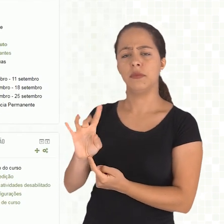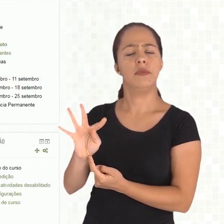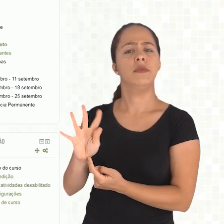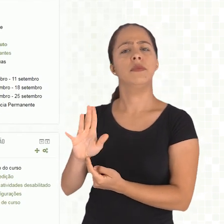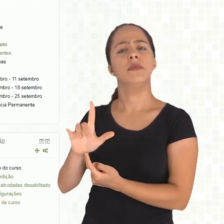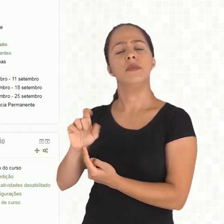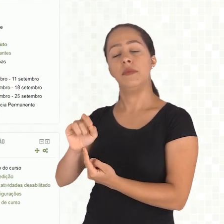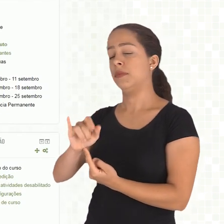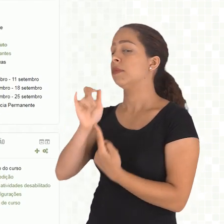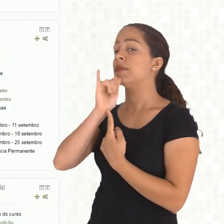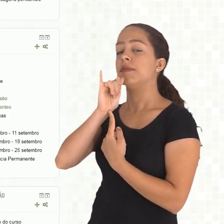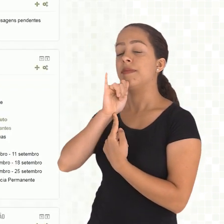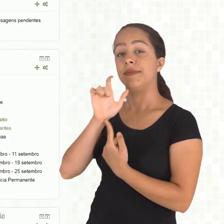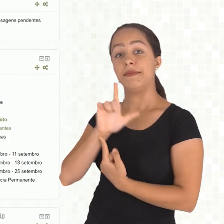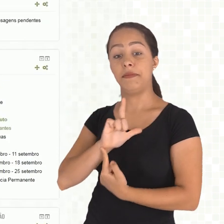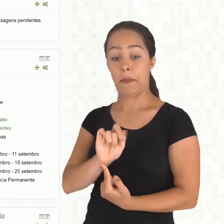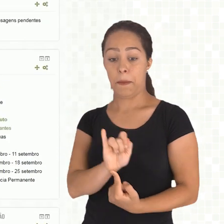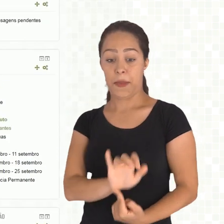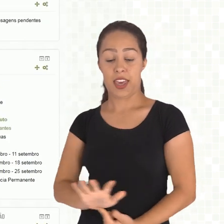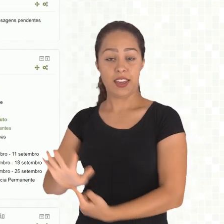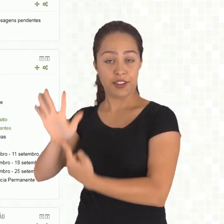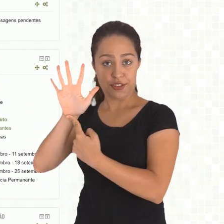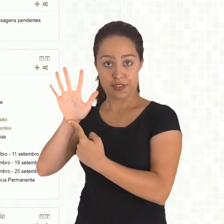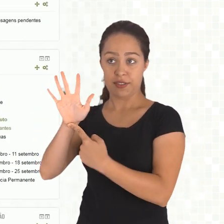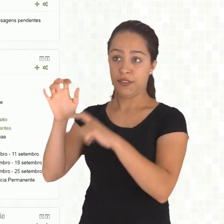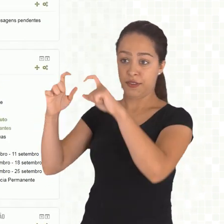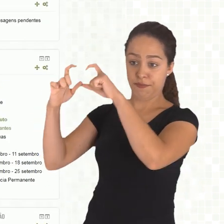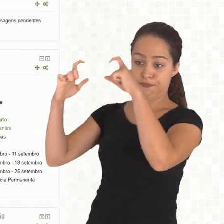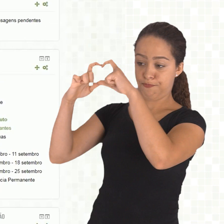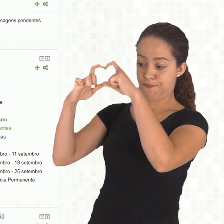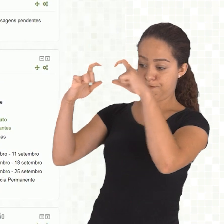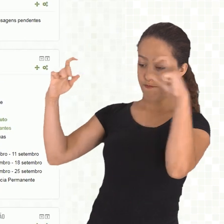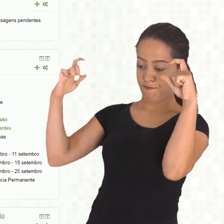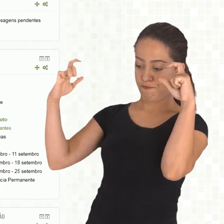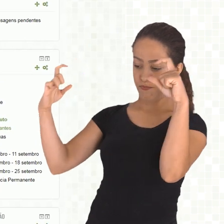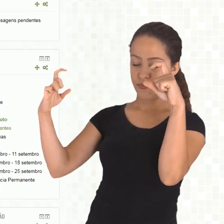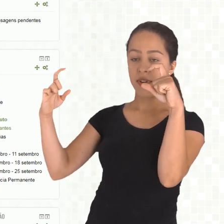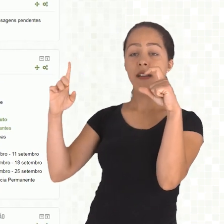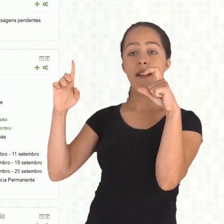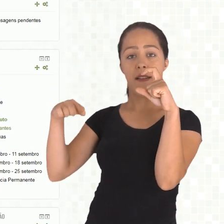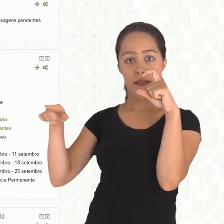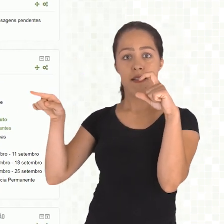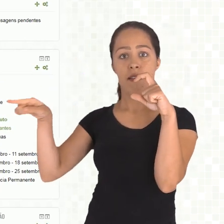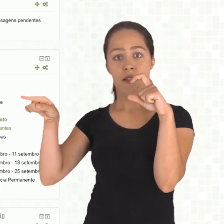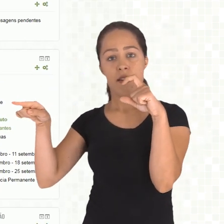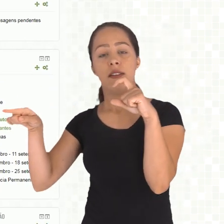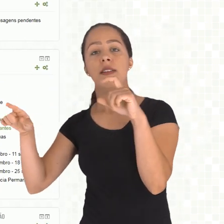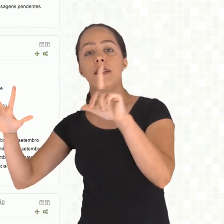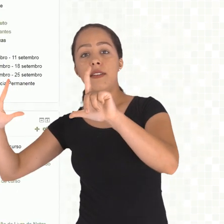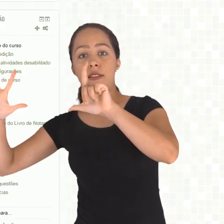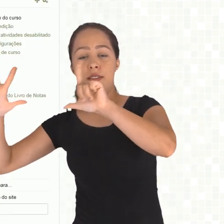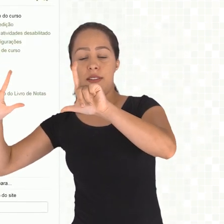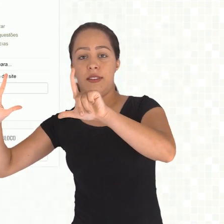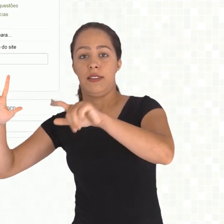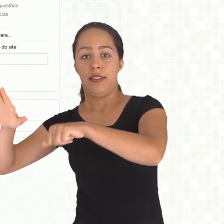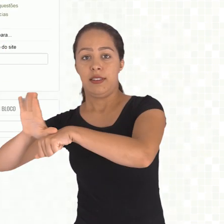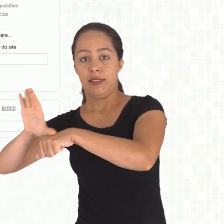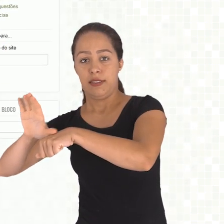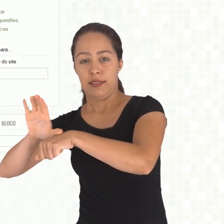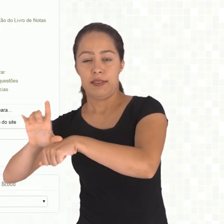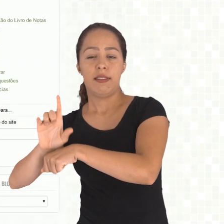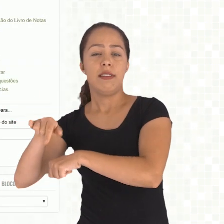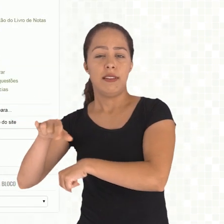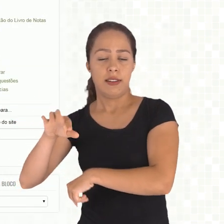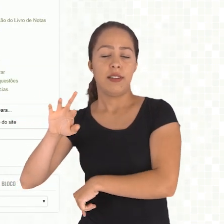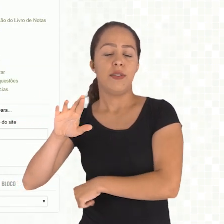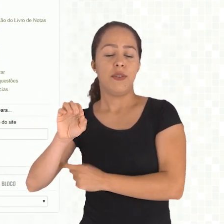permanentes. Essa imagem é um rótulo. Essa caixa cinza que você vê aqui também é um rótulo. Caso você queira